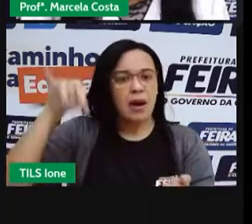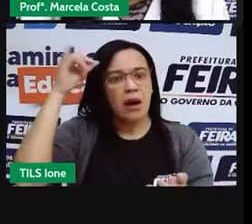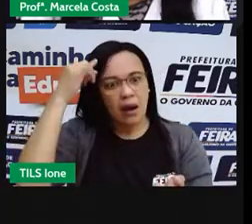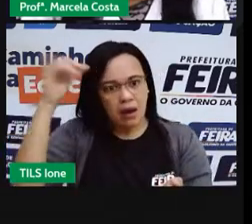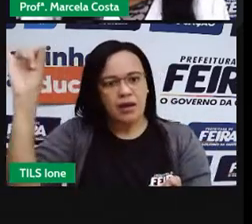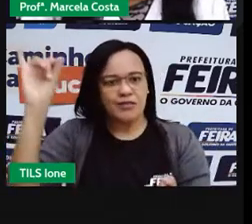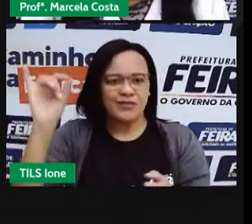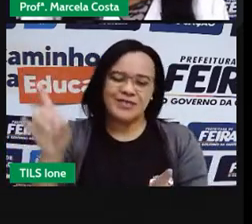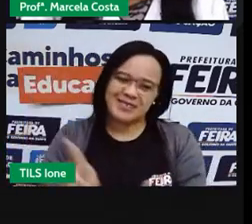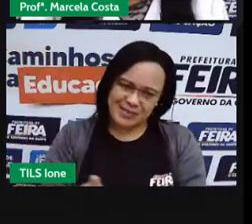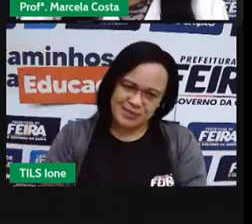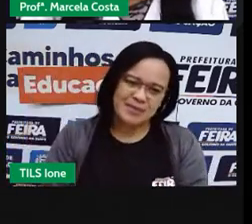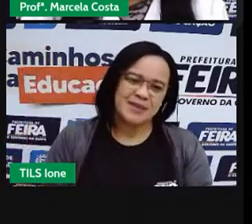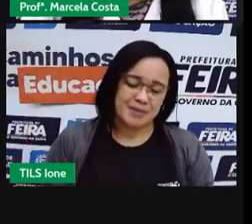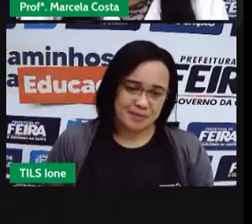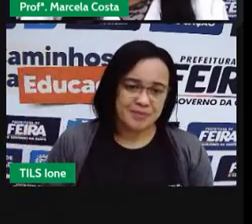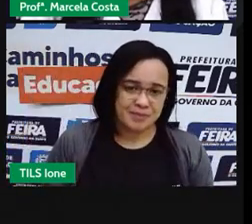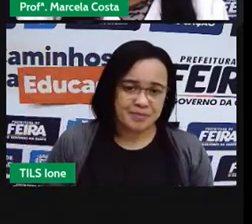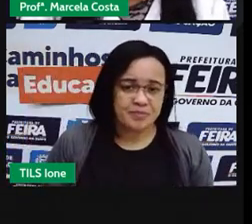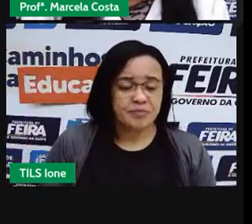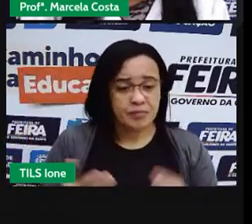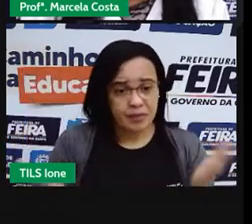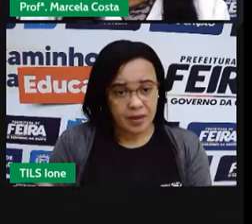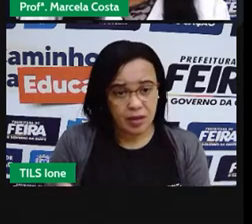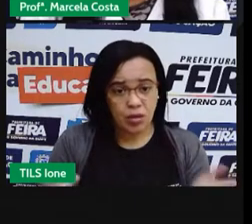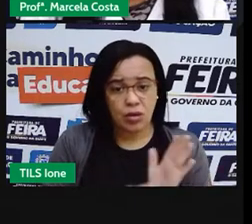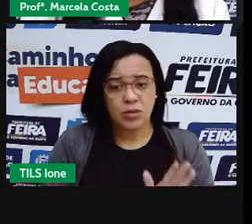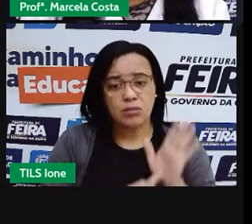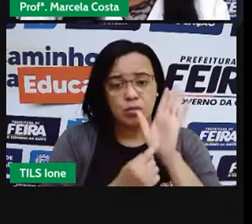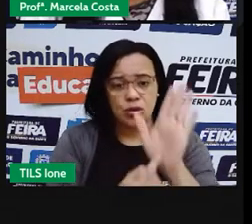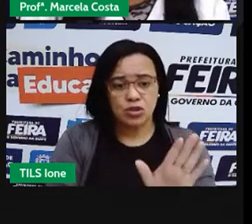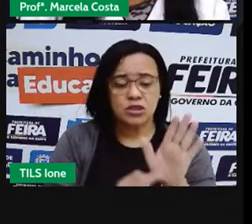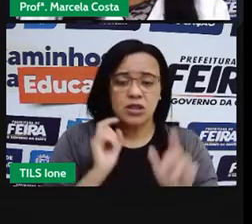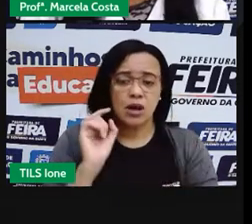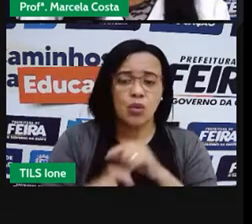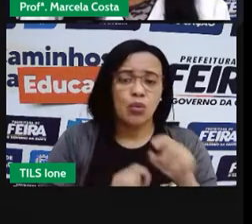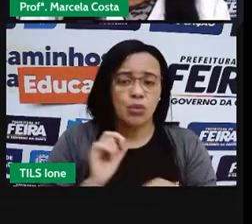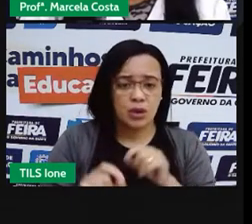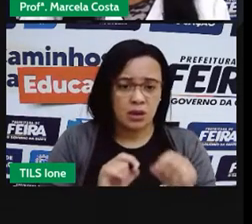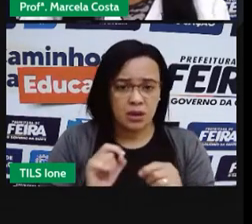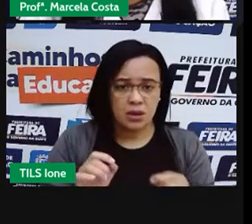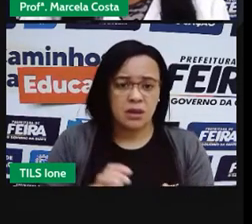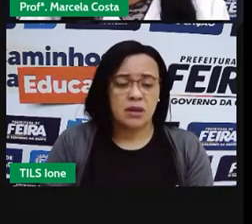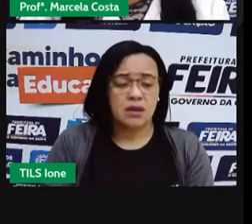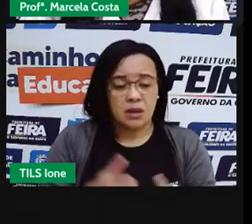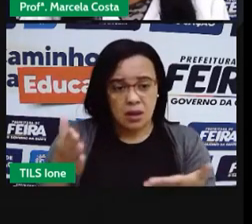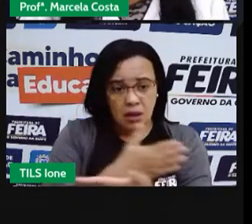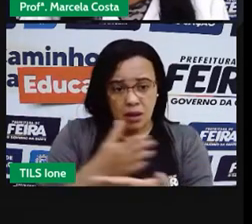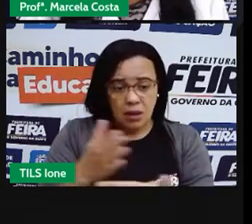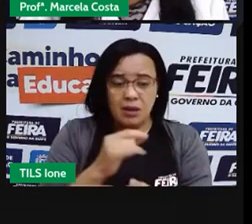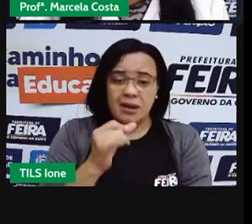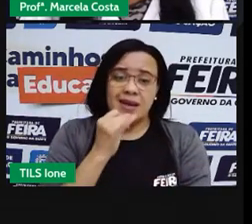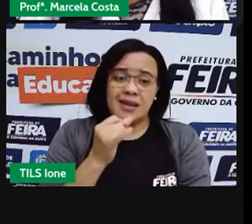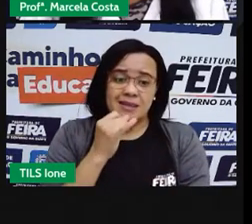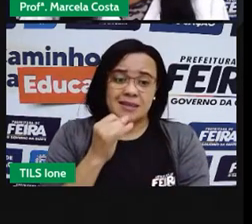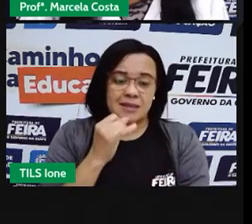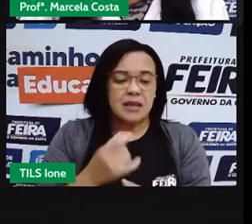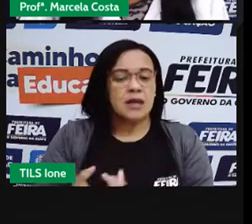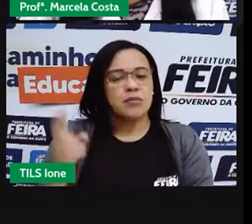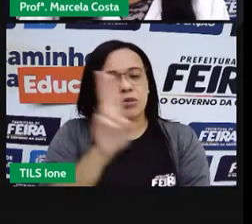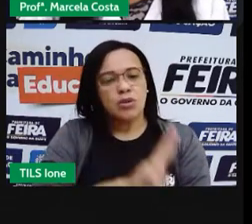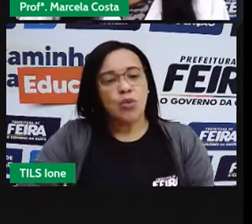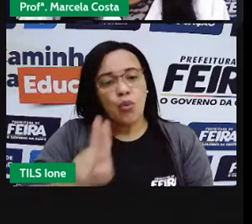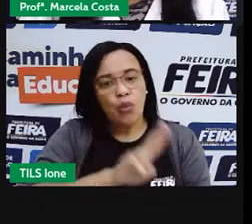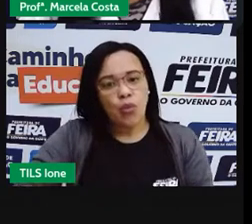Agora, eu quero mostrar para vocês, alguns exemplos de contínua em vocês, que podem